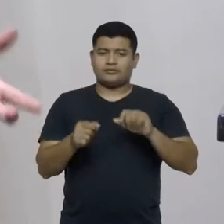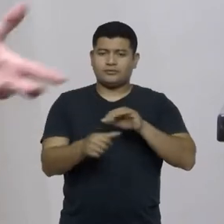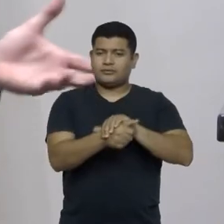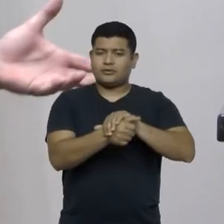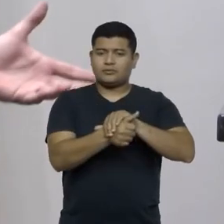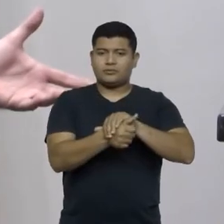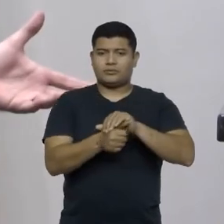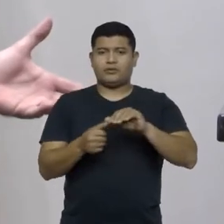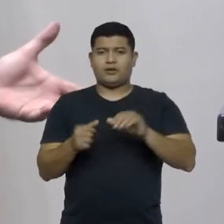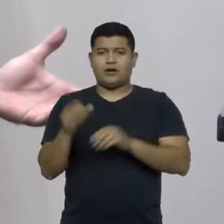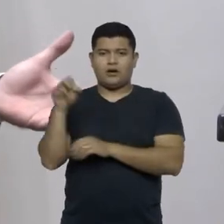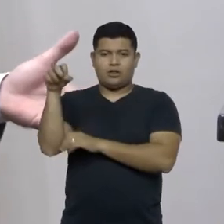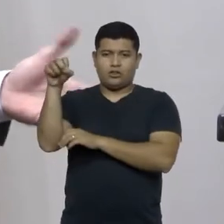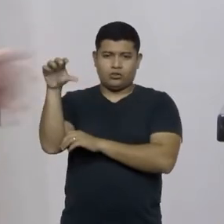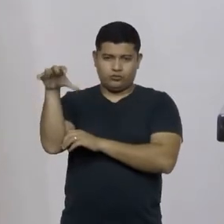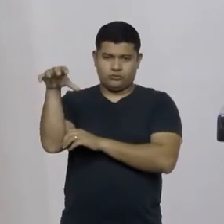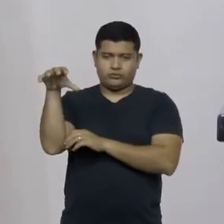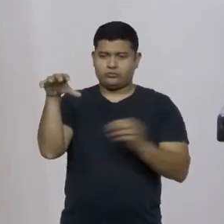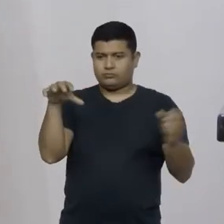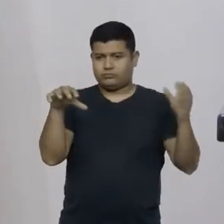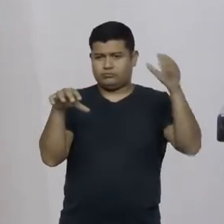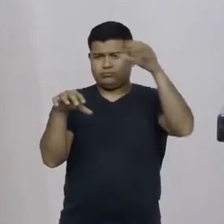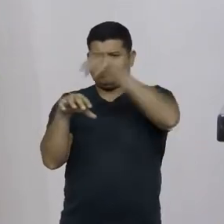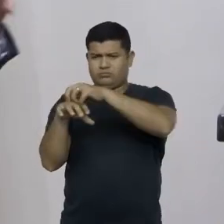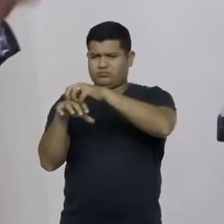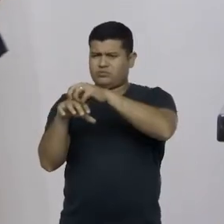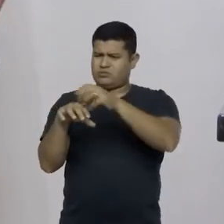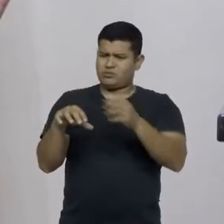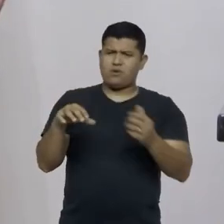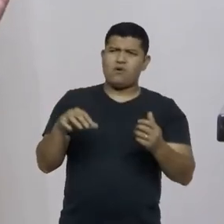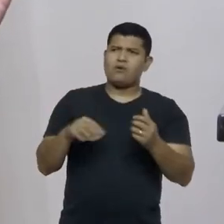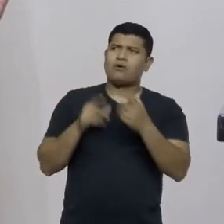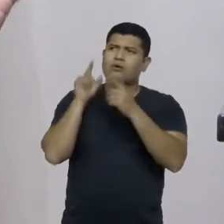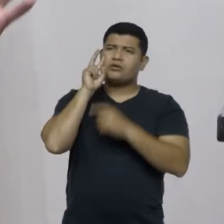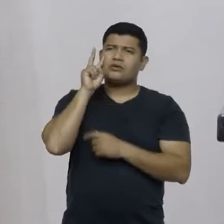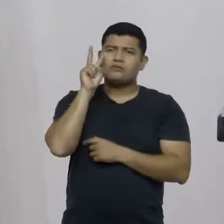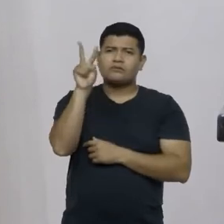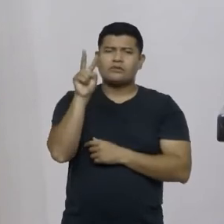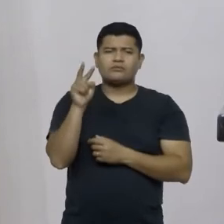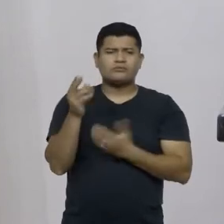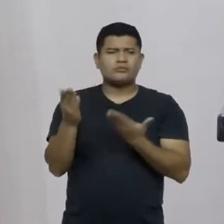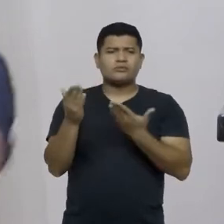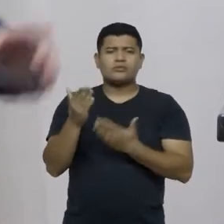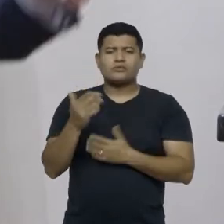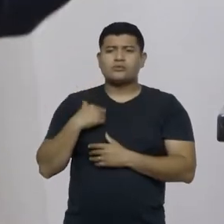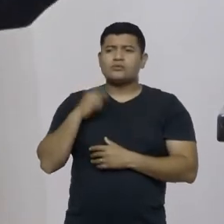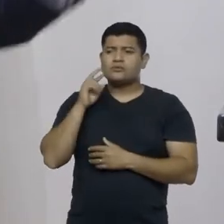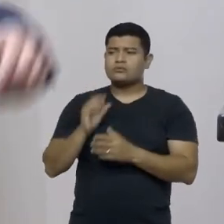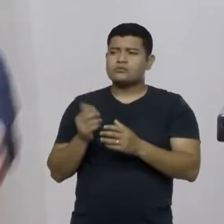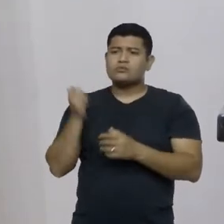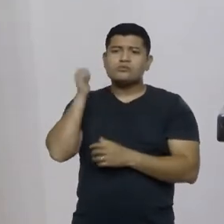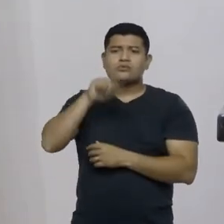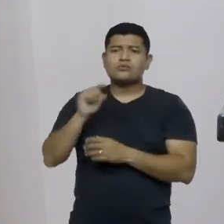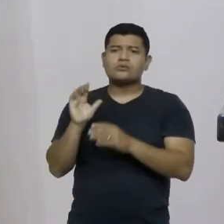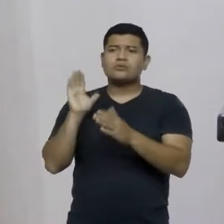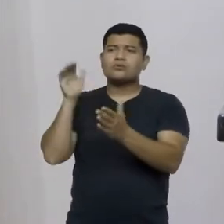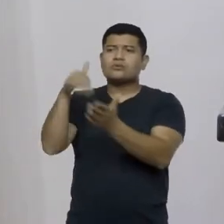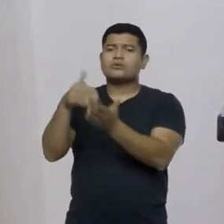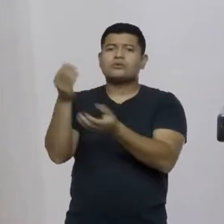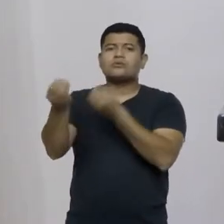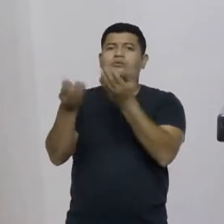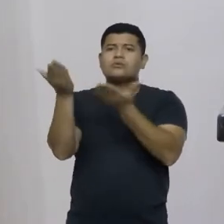Jabuti não sobe em cima de poste. Se está lá, alguma coisa estranha aconteceu. Quero mostrar a notícia, por favor.